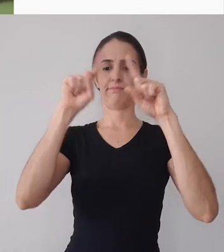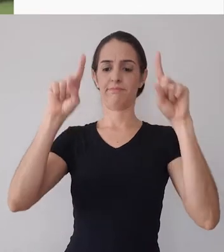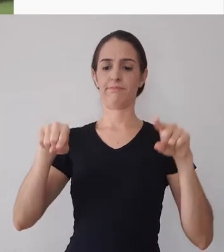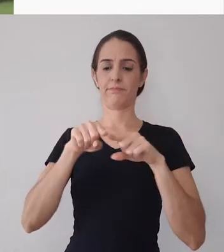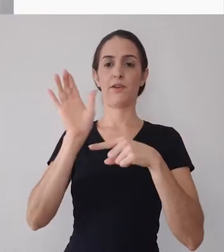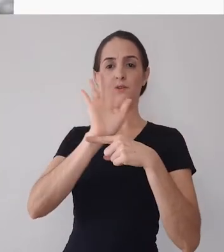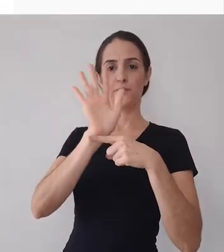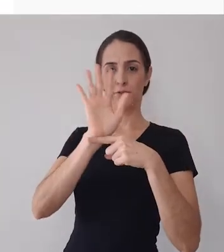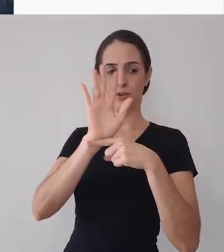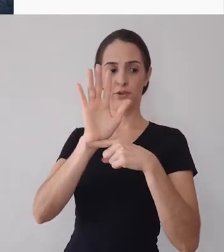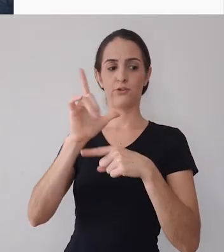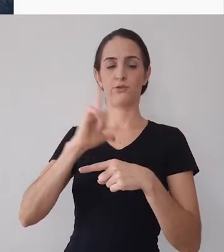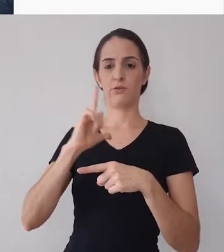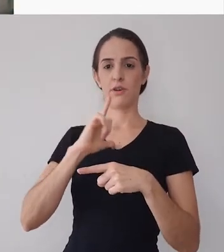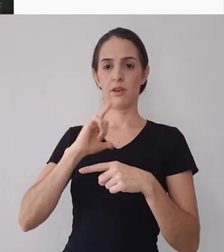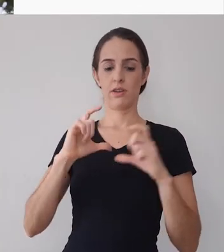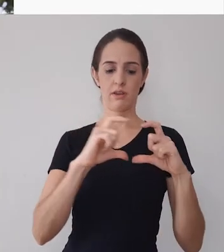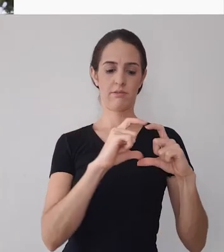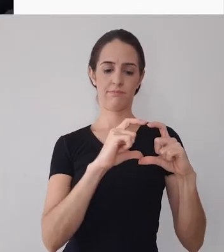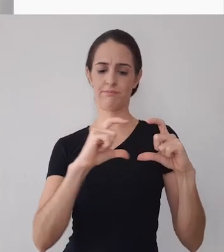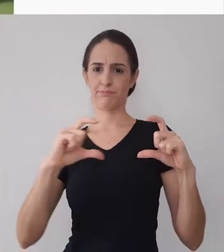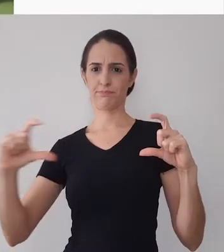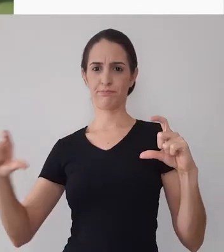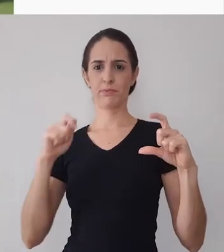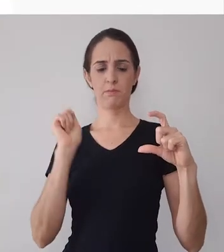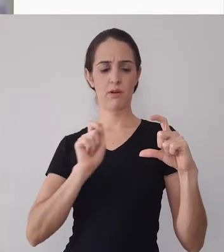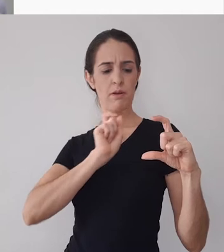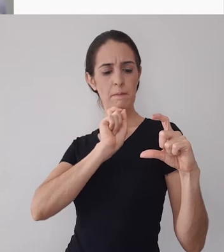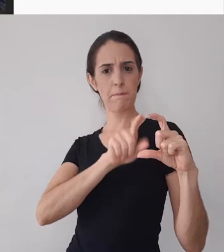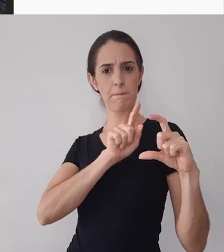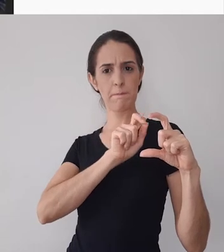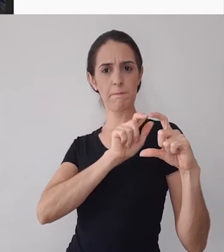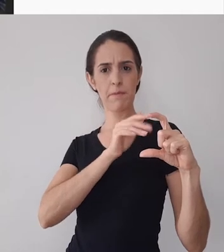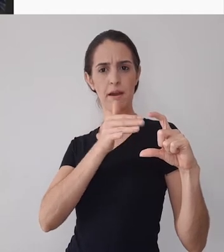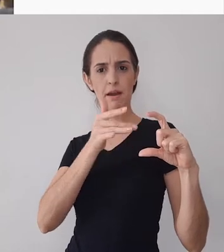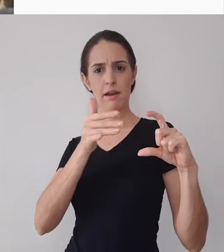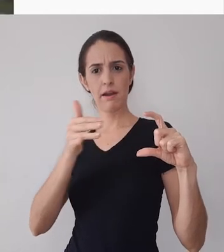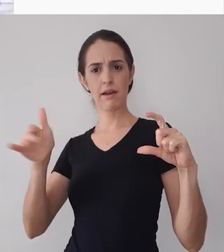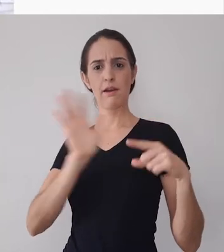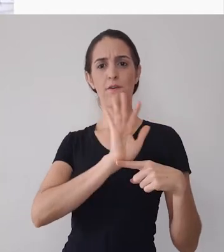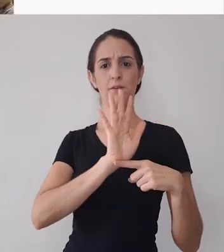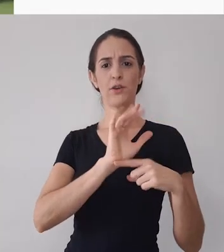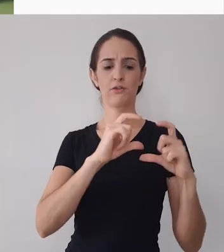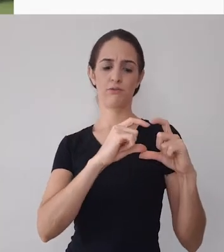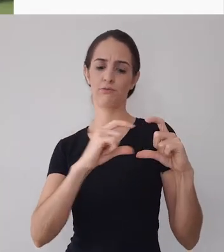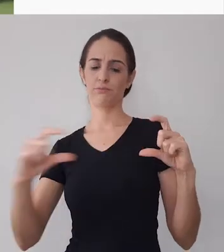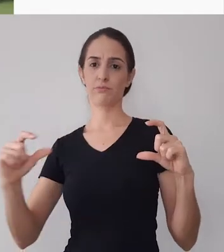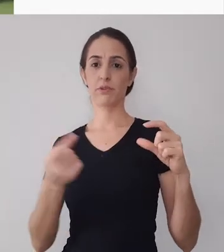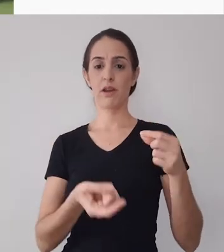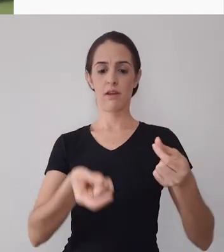né você tem aqui uma cabeça de play que você pode passar pelo vídeo tá certo